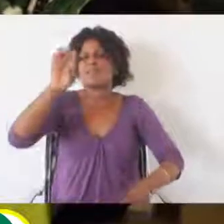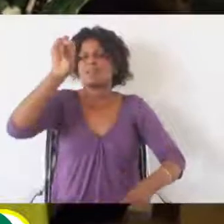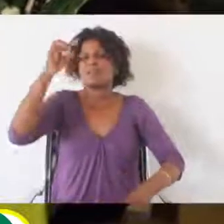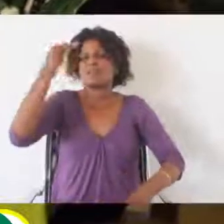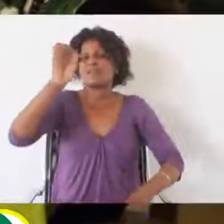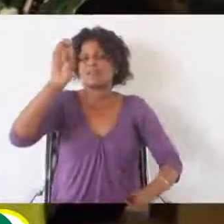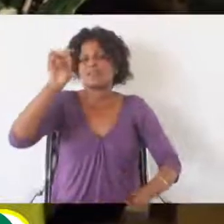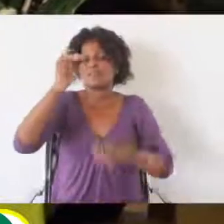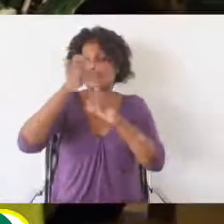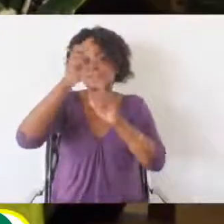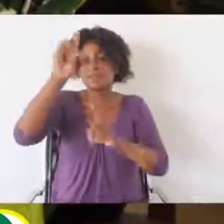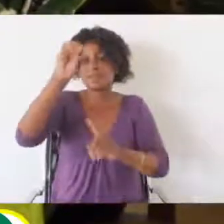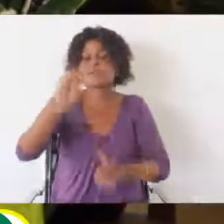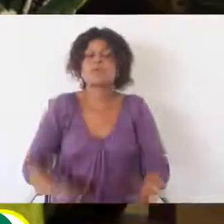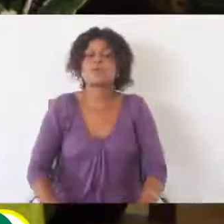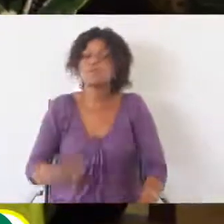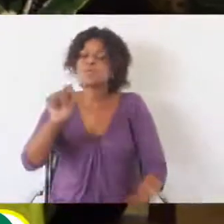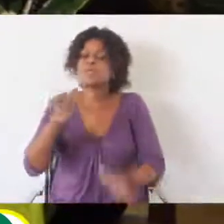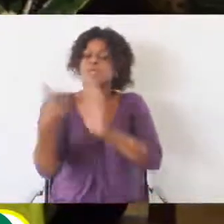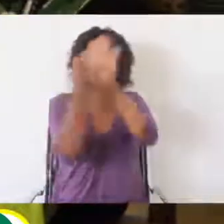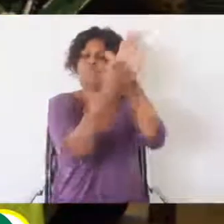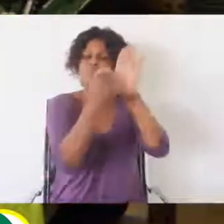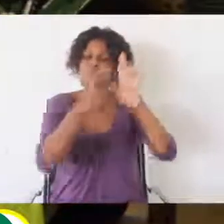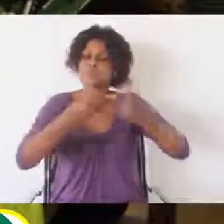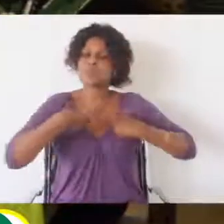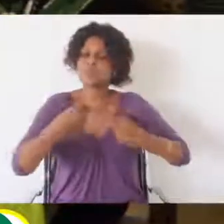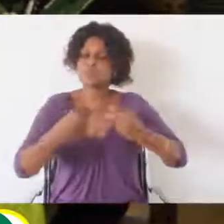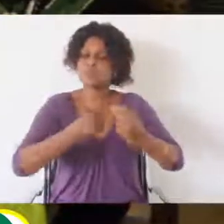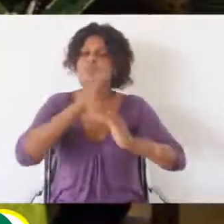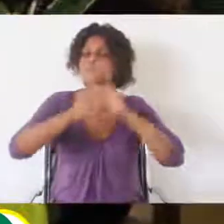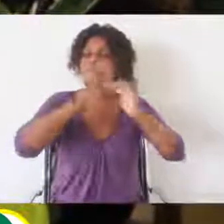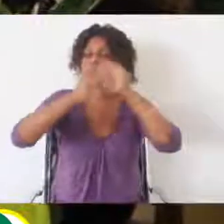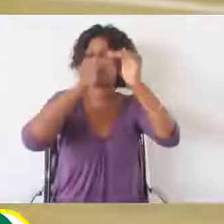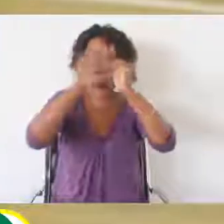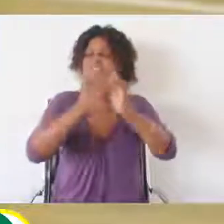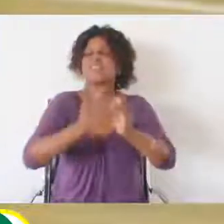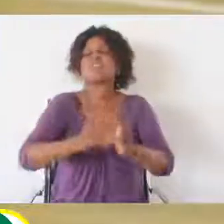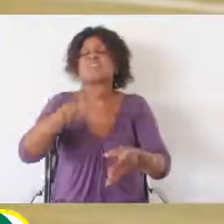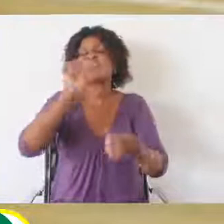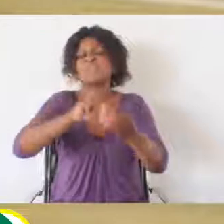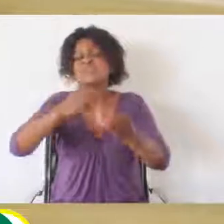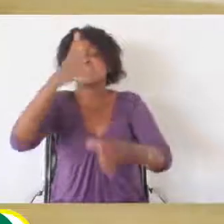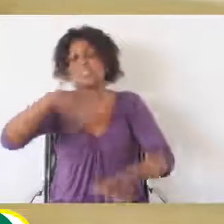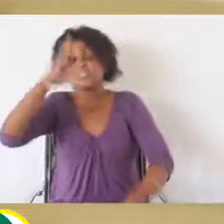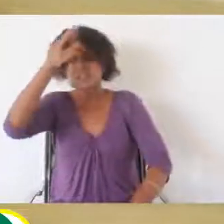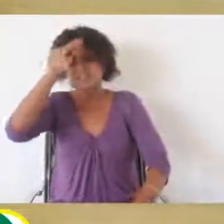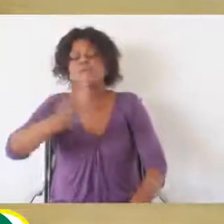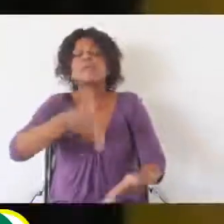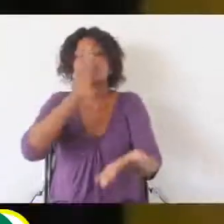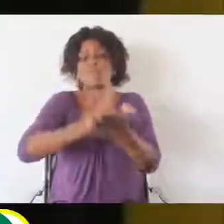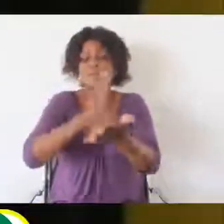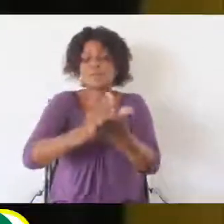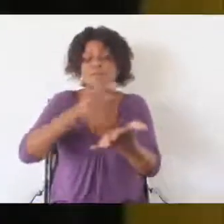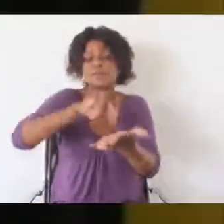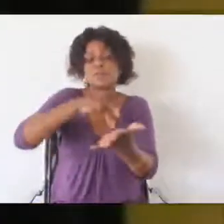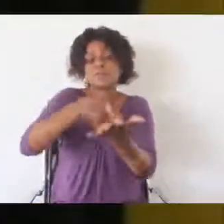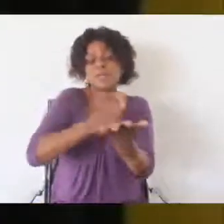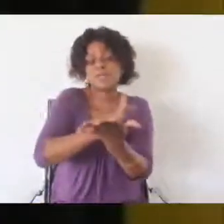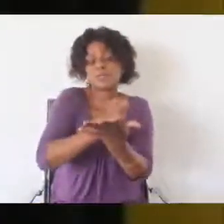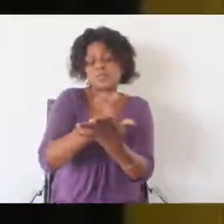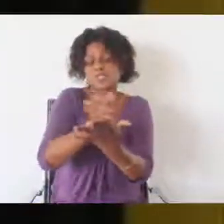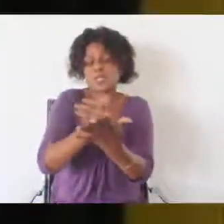compromisso com o seu desenvolvimento, o que nos assegura que, de fato, os designos do plano estratégico, nomeadamente a